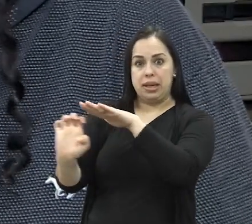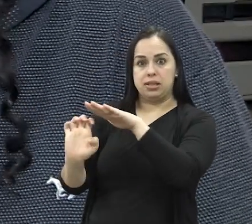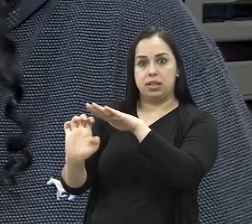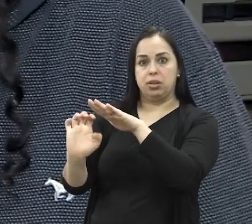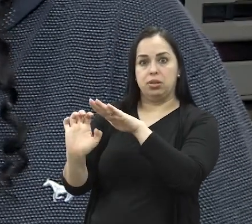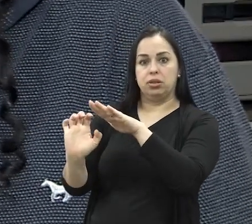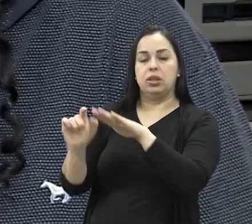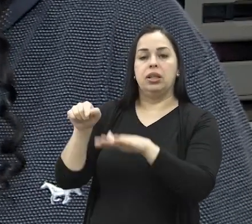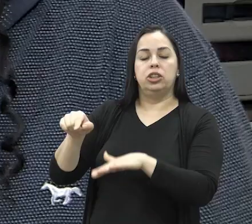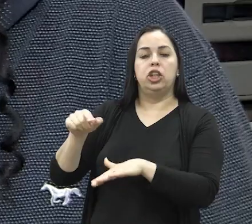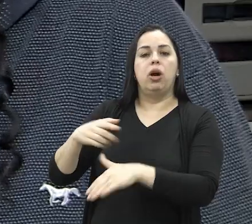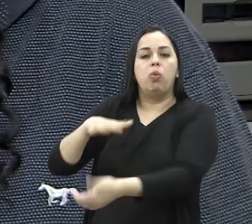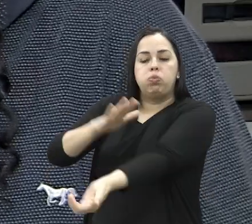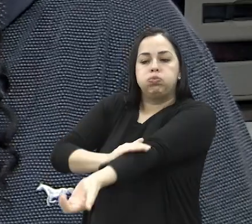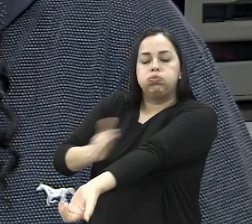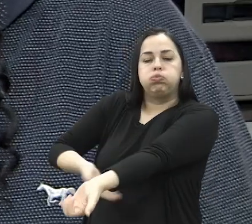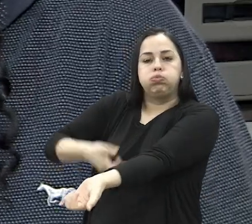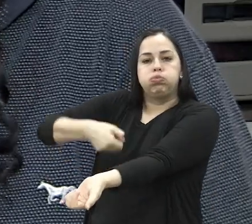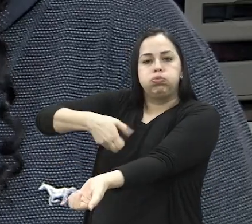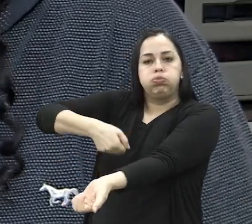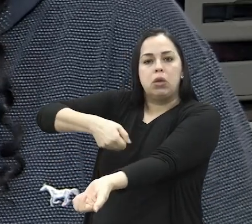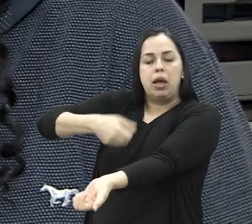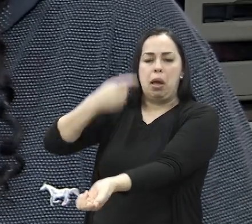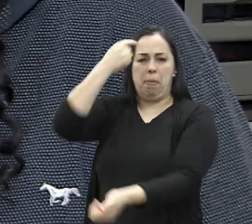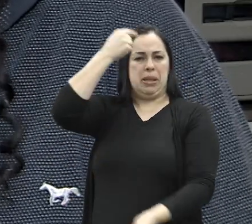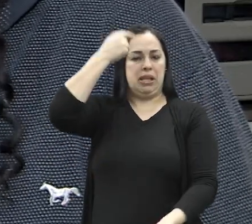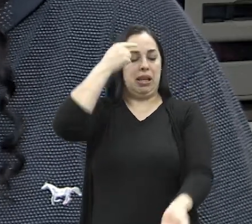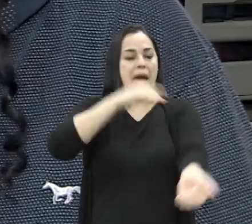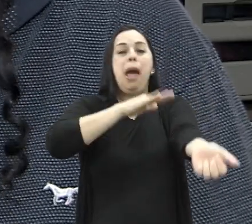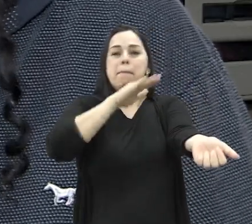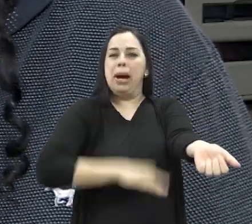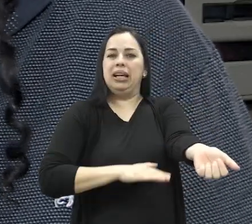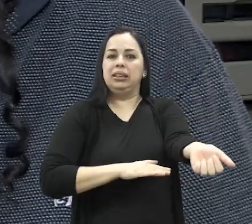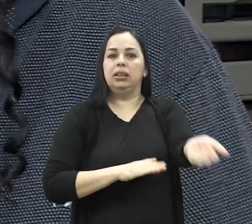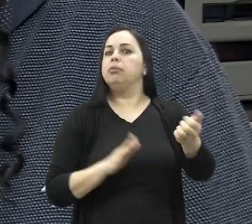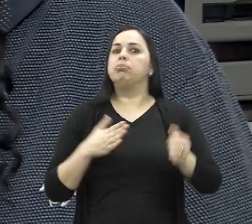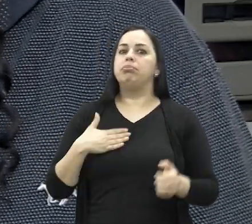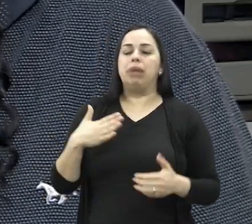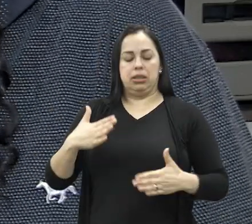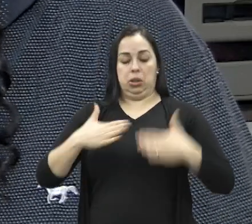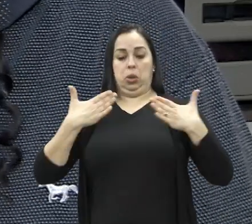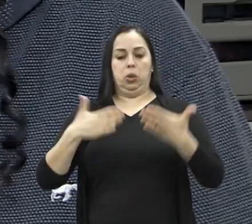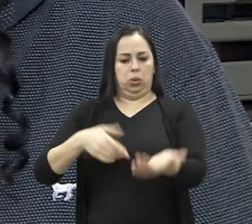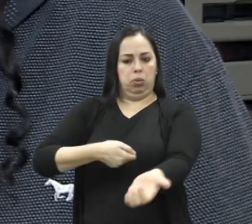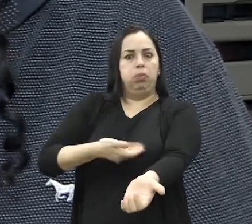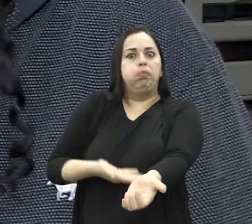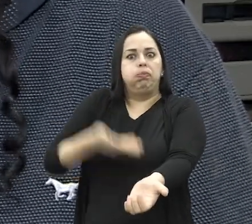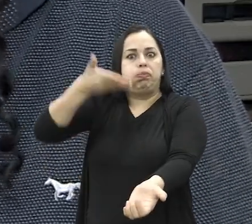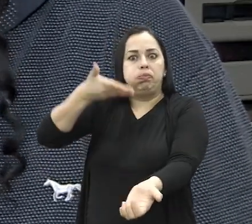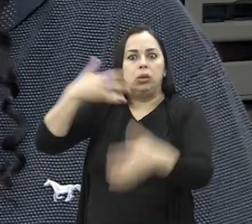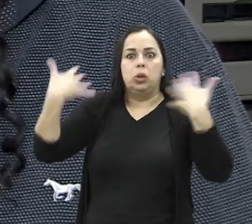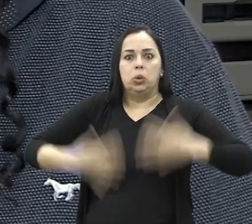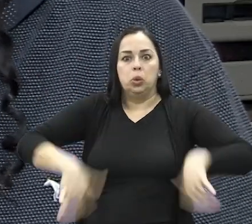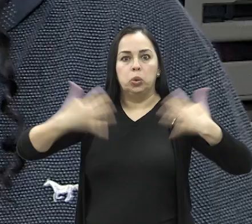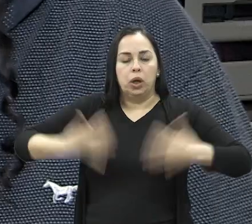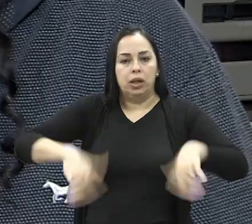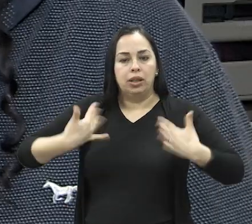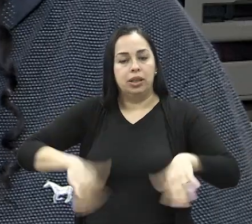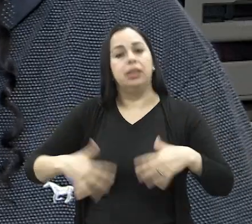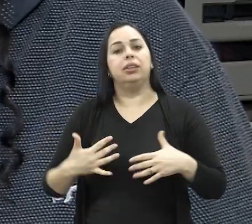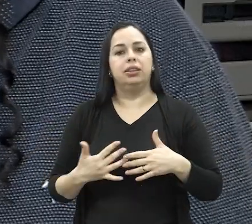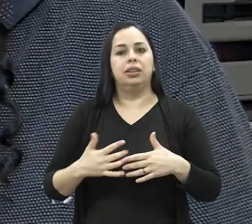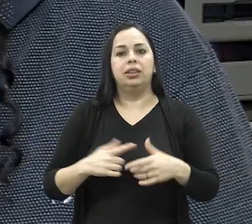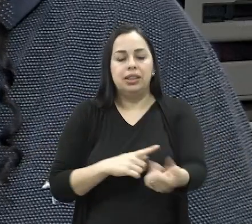Tinha na empresa que eu trabalhava um aferidor, aí eu achei que era pressão baixa. E aí, para minha surpresa, não era pressão baixa,